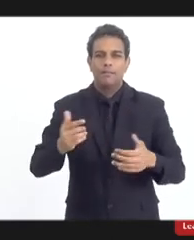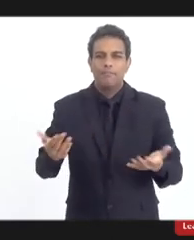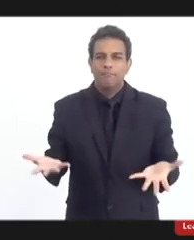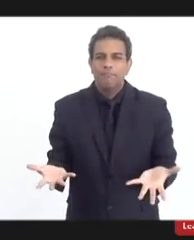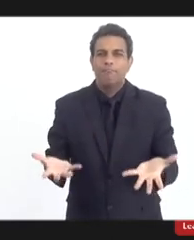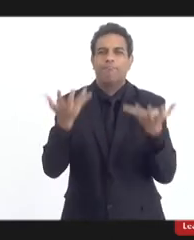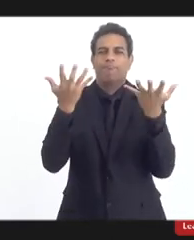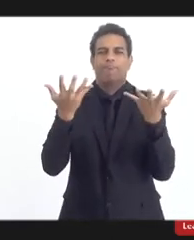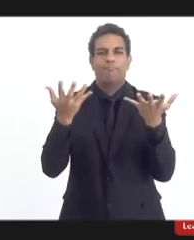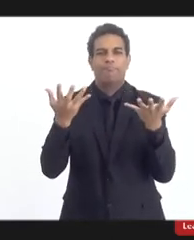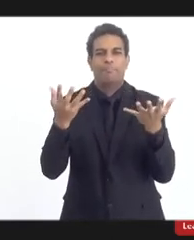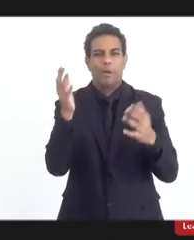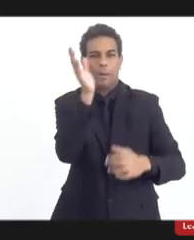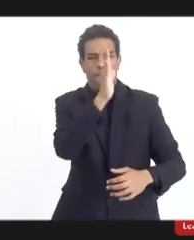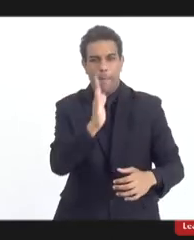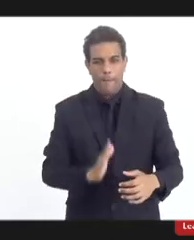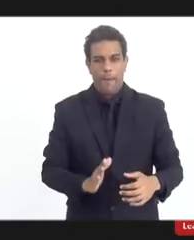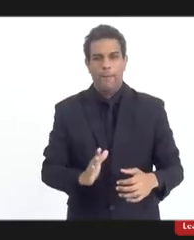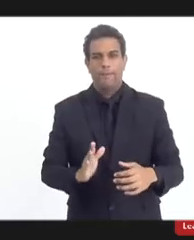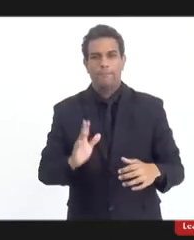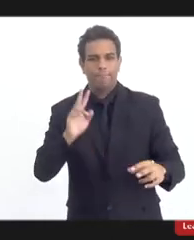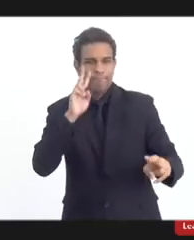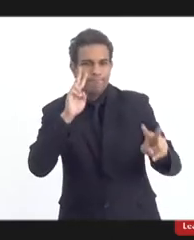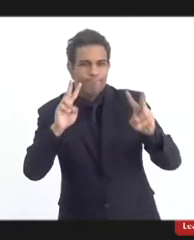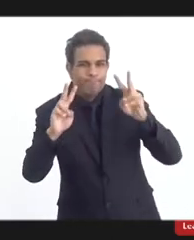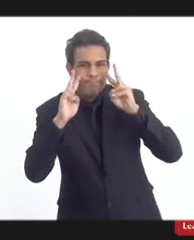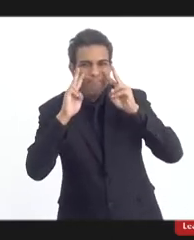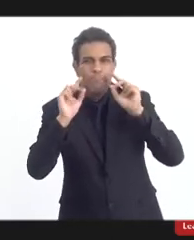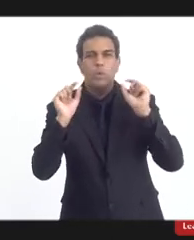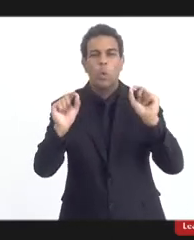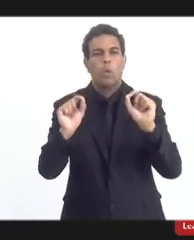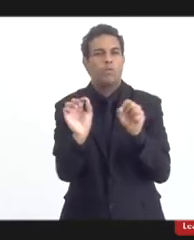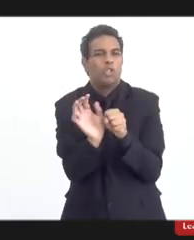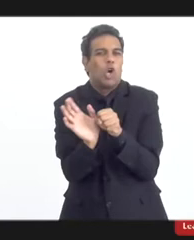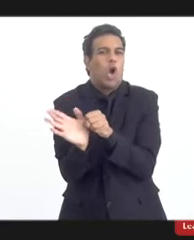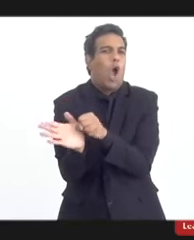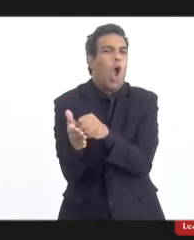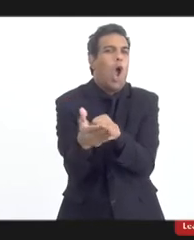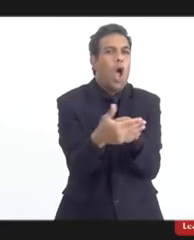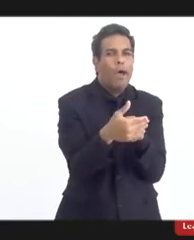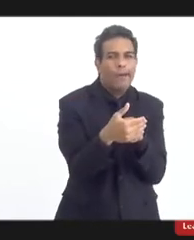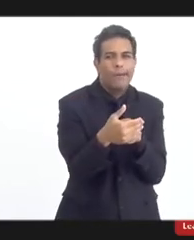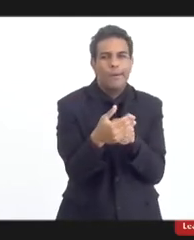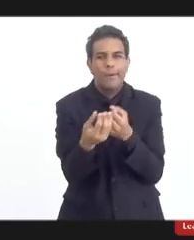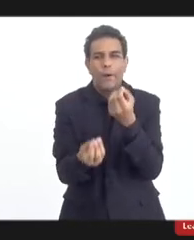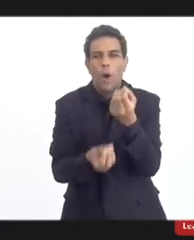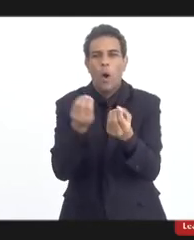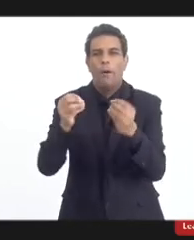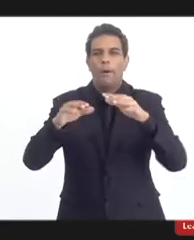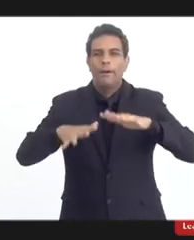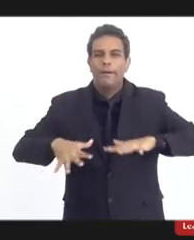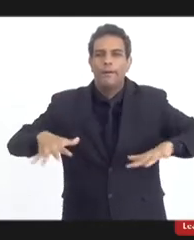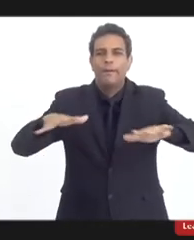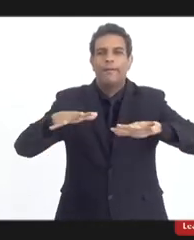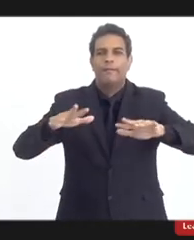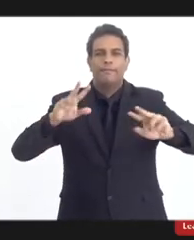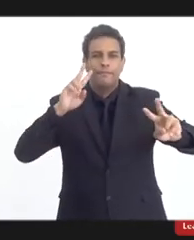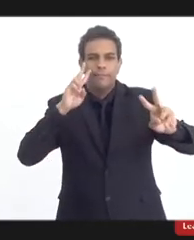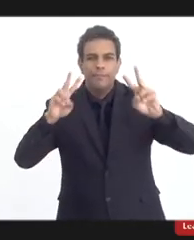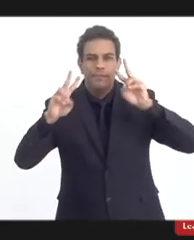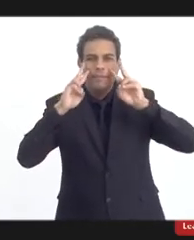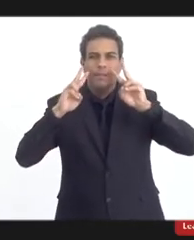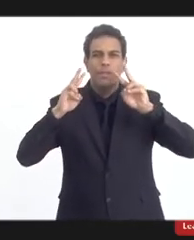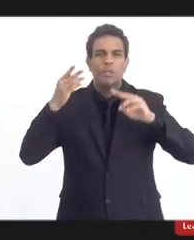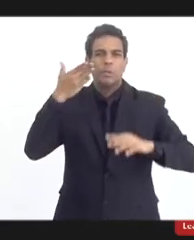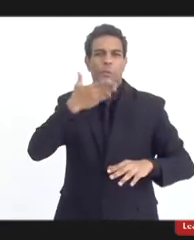os brasileiros para não incitarem, não induzirem, não coagirem, de certa forma o